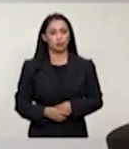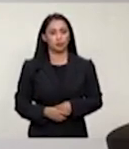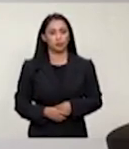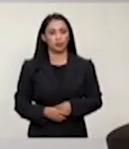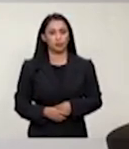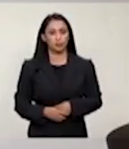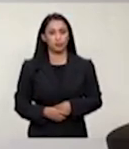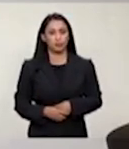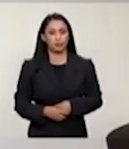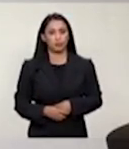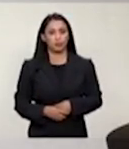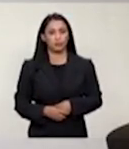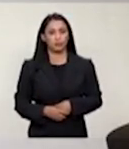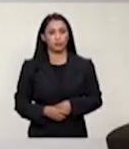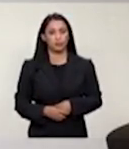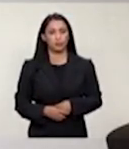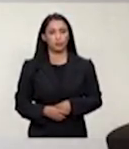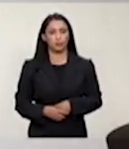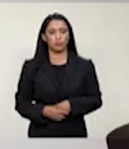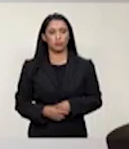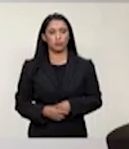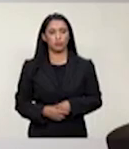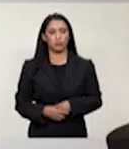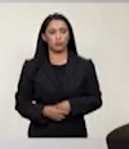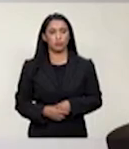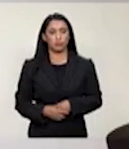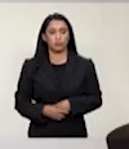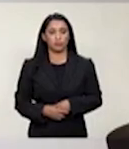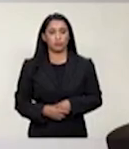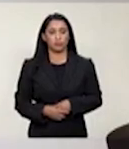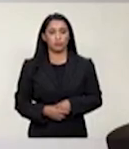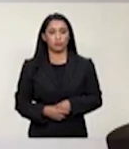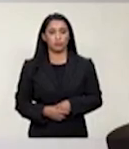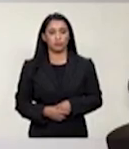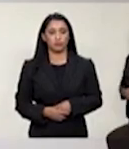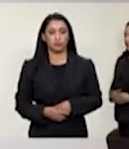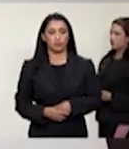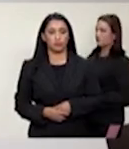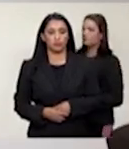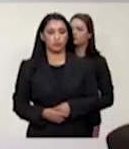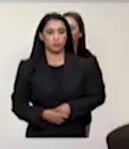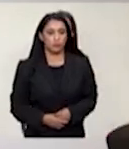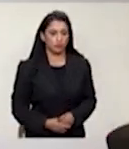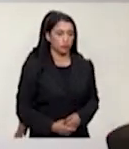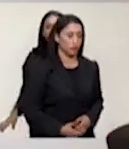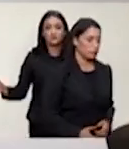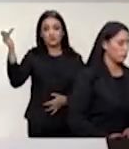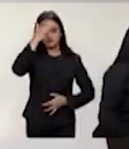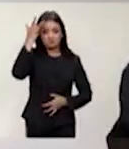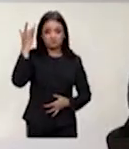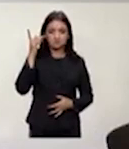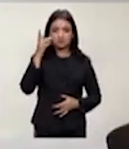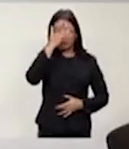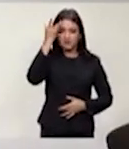Quem é não precisa se preocupar com parecer ser. Então, quer